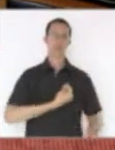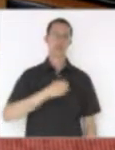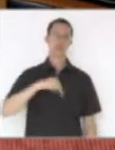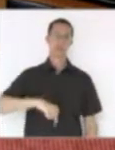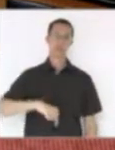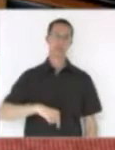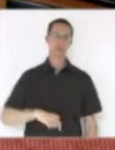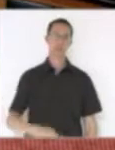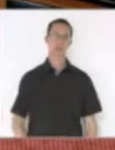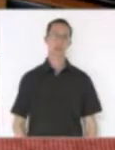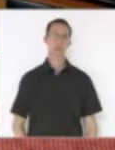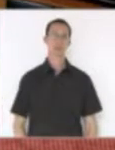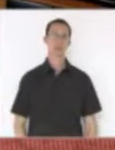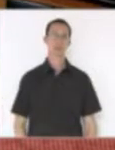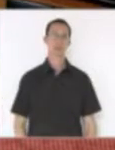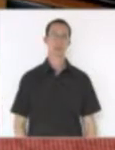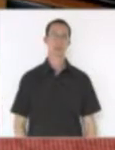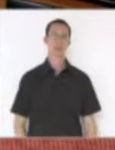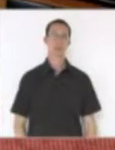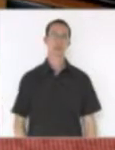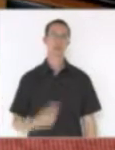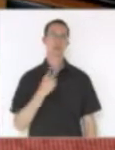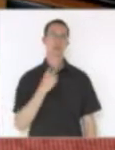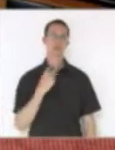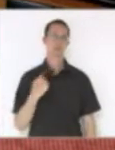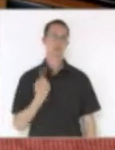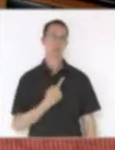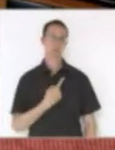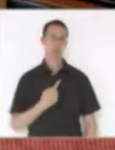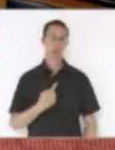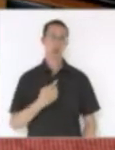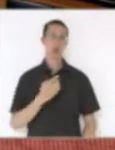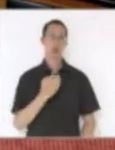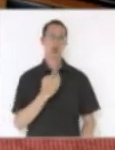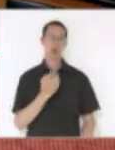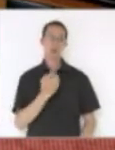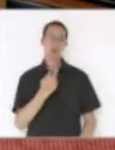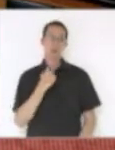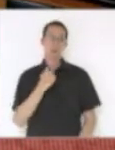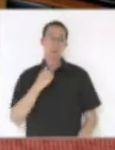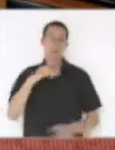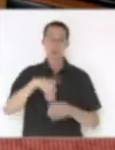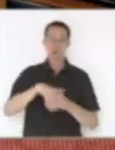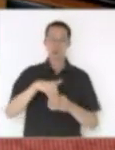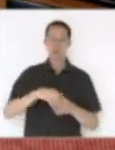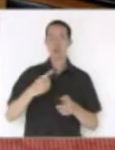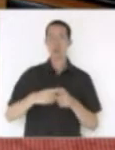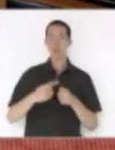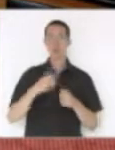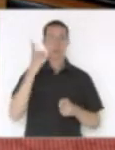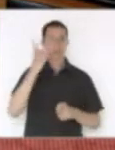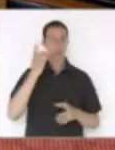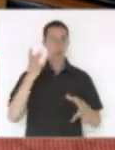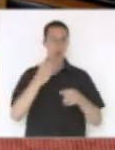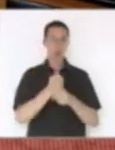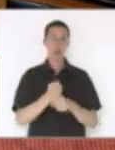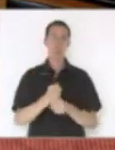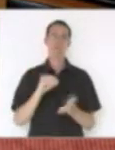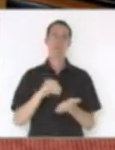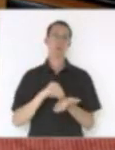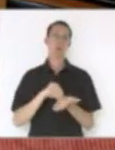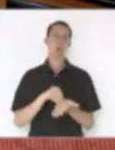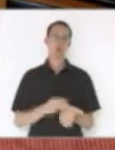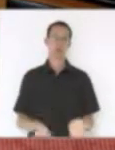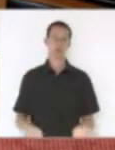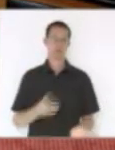Nós não podemos estar aqui deixando de votar porque não dá coro. Isso é muito ruim para nós, parlamentar, porque